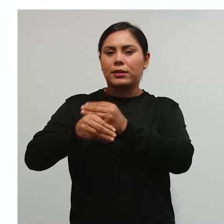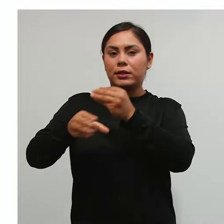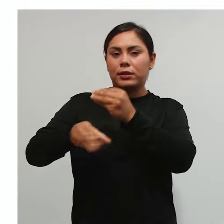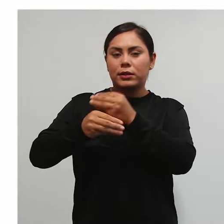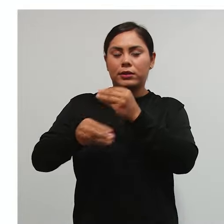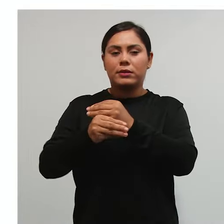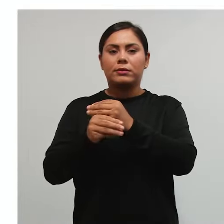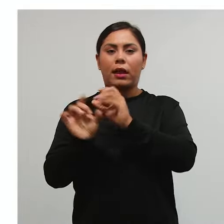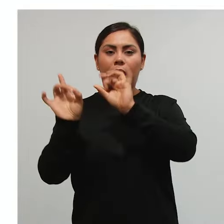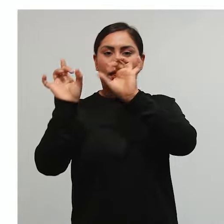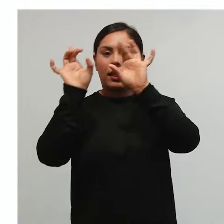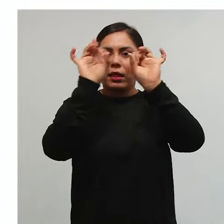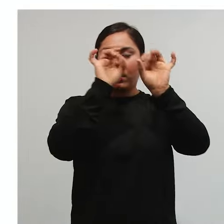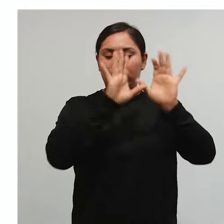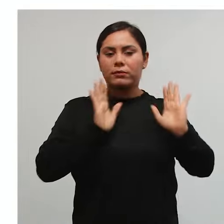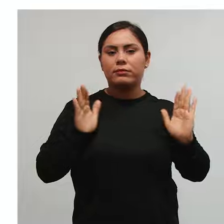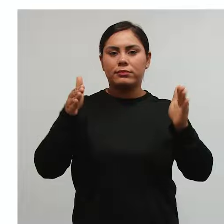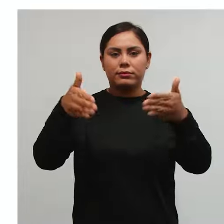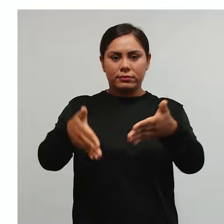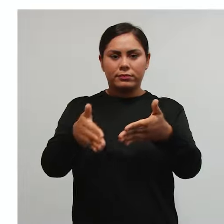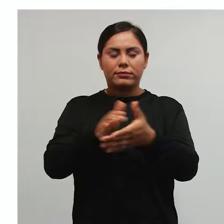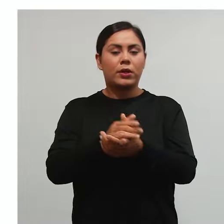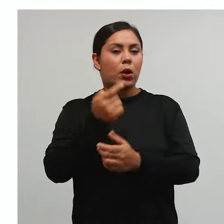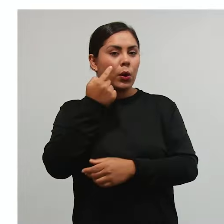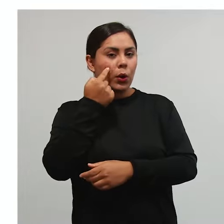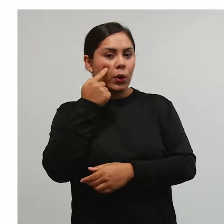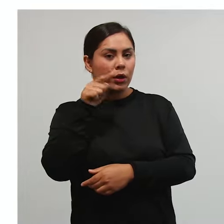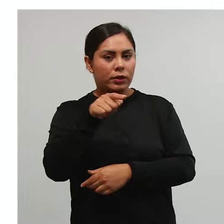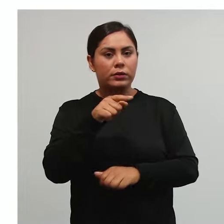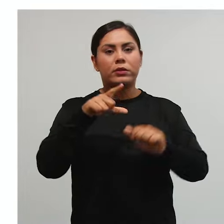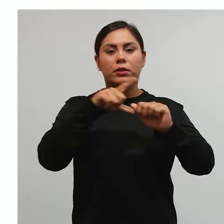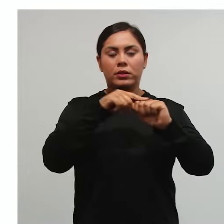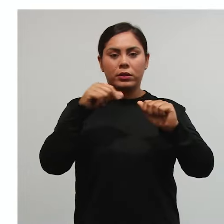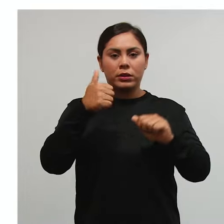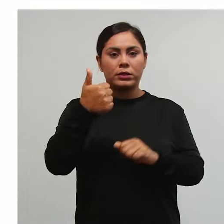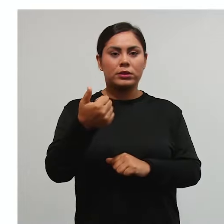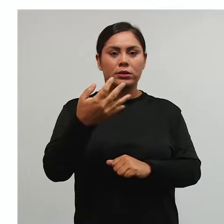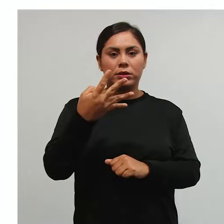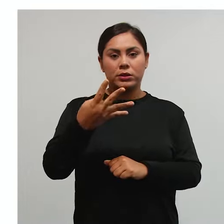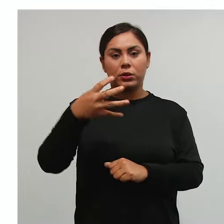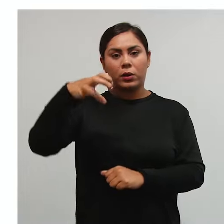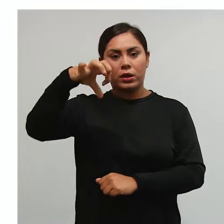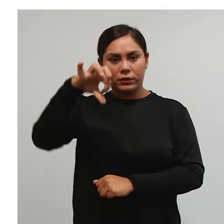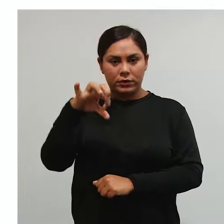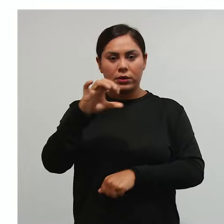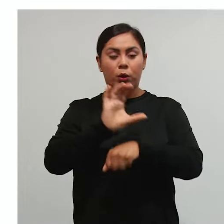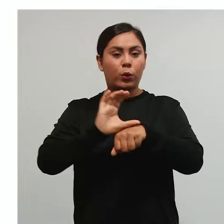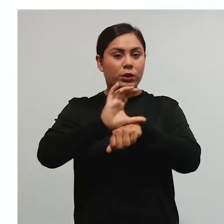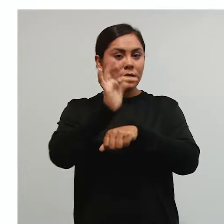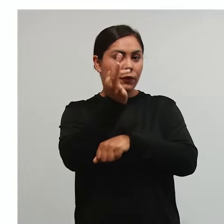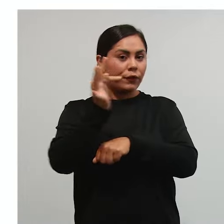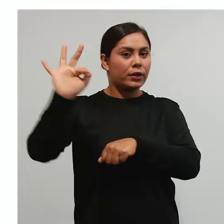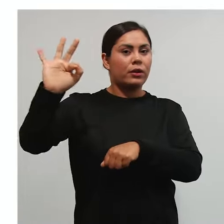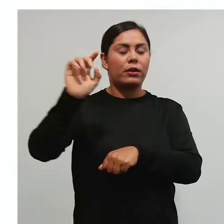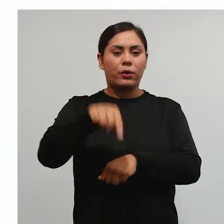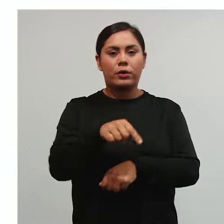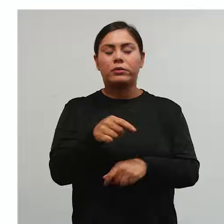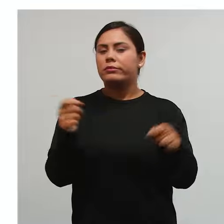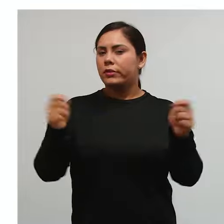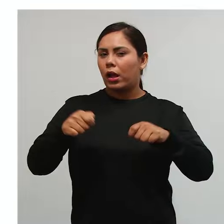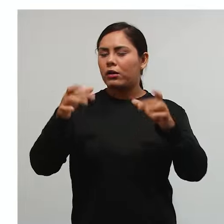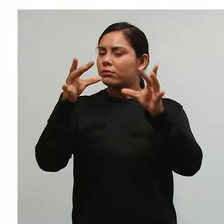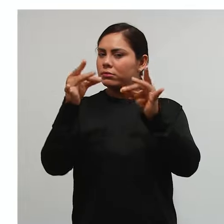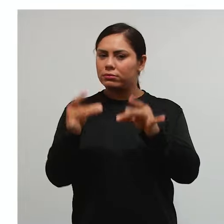especiais. Olhando lá o artigo 149 da CF. Então, a gente pode falar